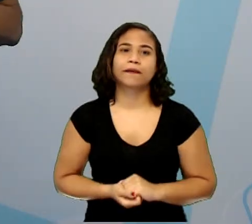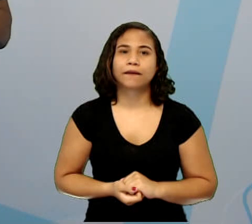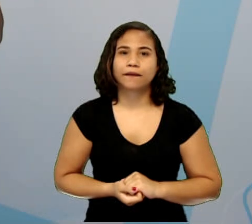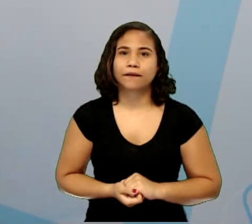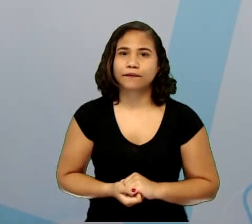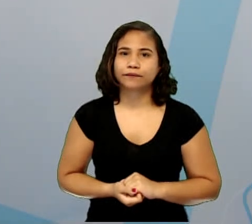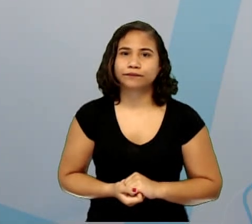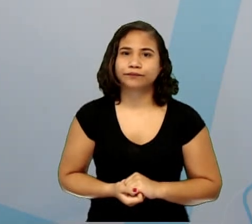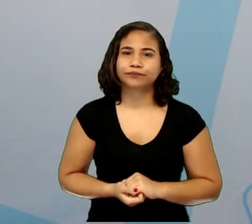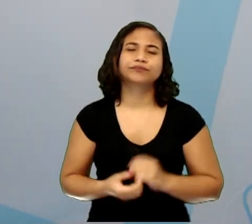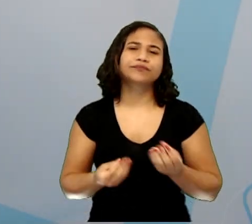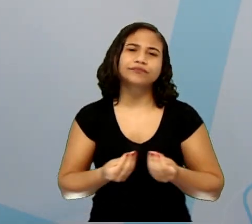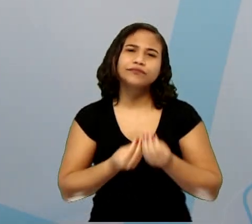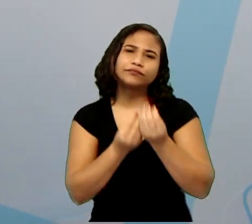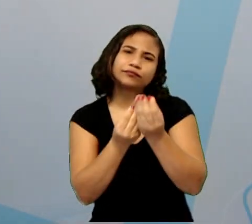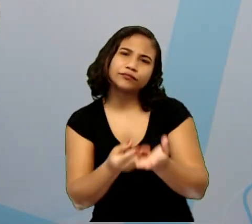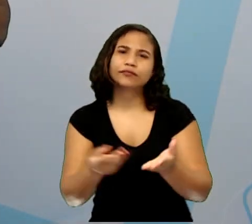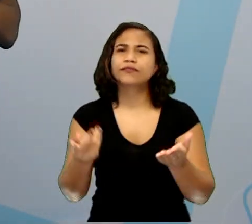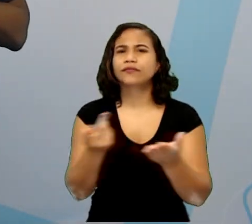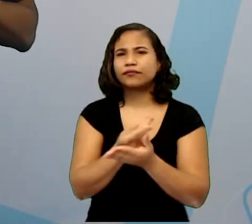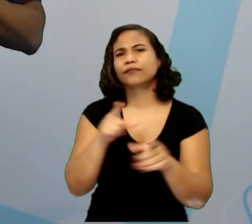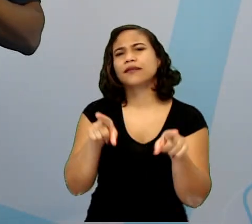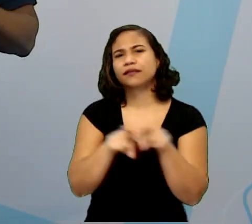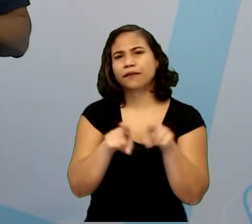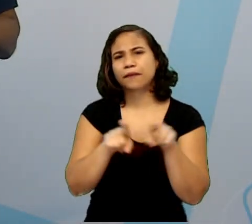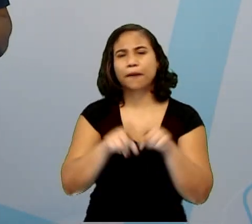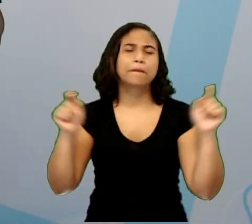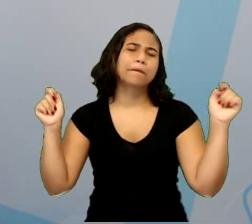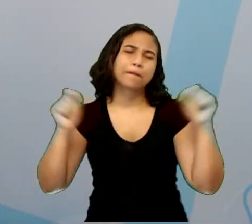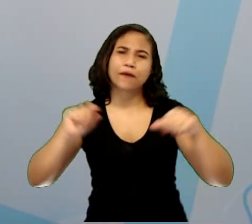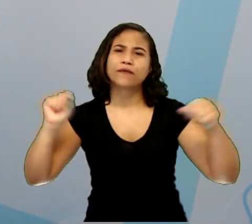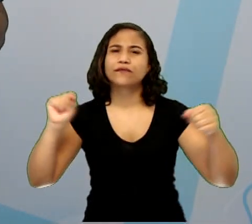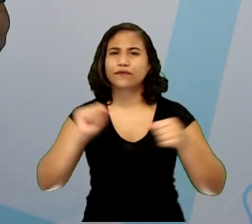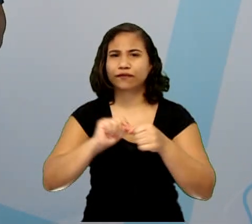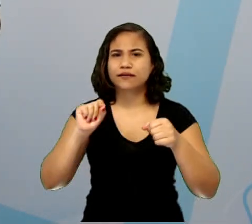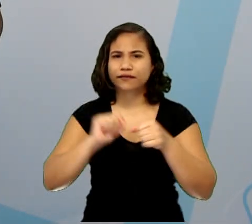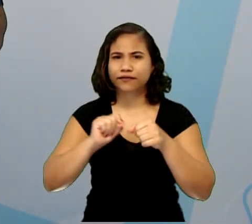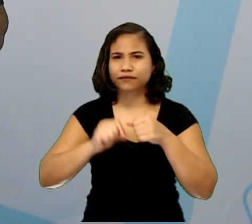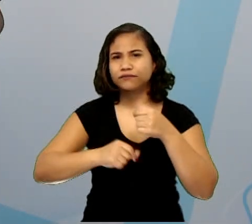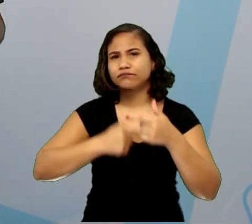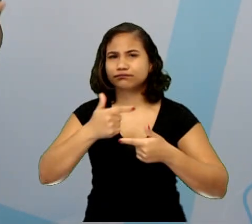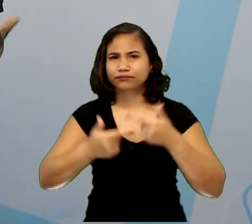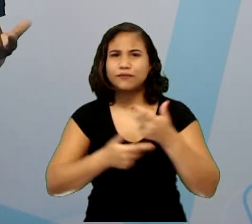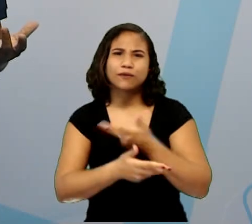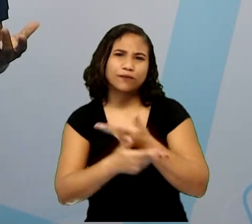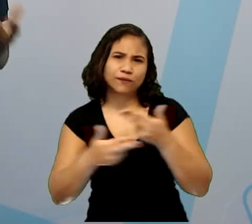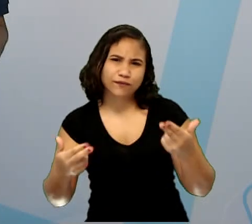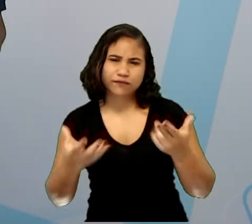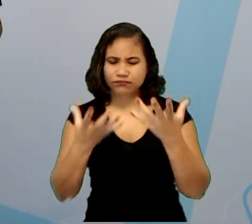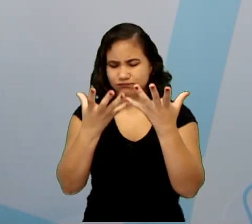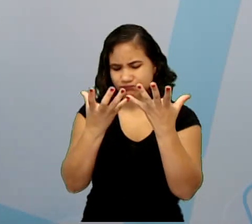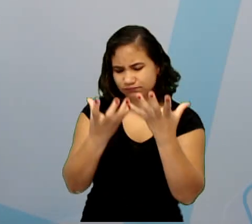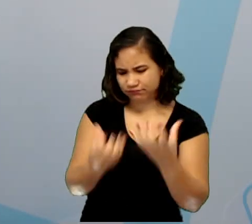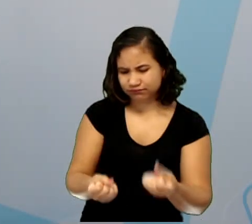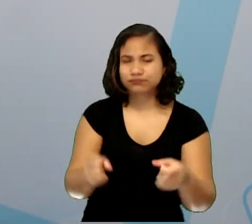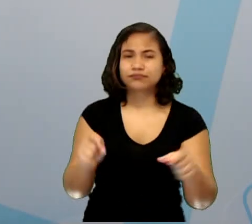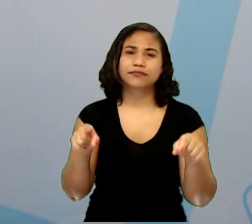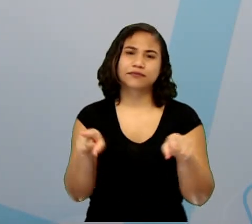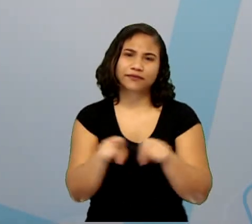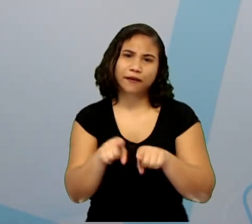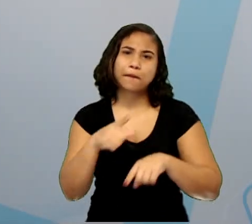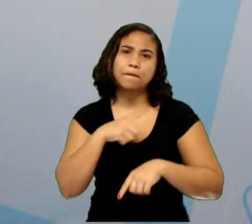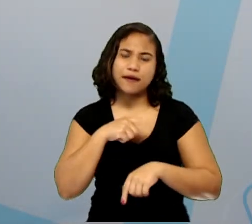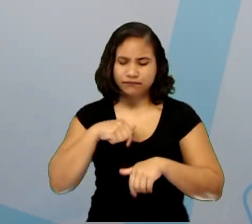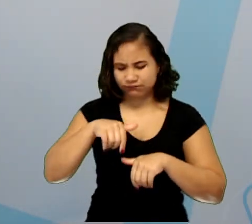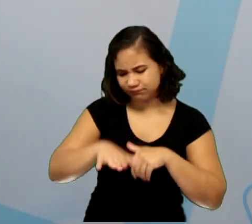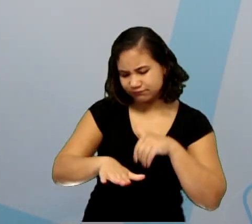Eu trouxe alguns casos que podem ocorrer que a decomposição fique mais lento